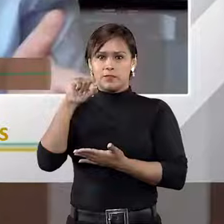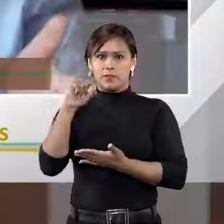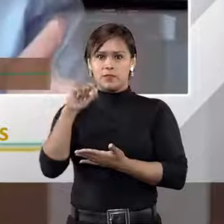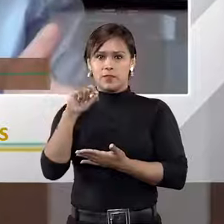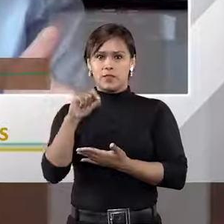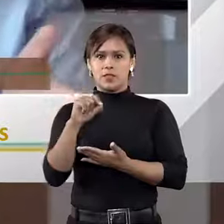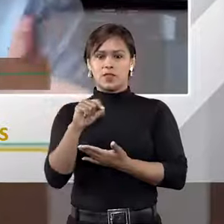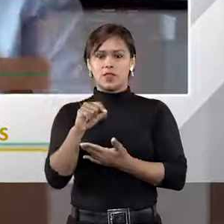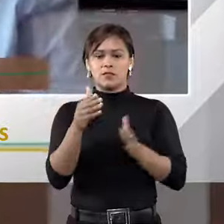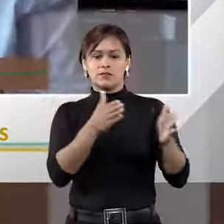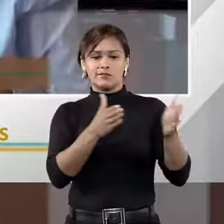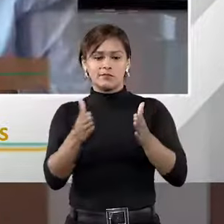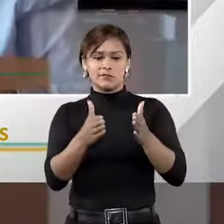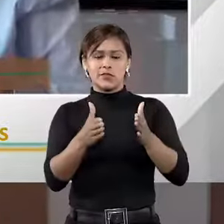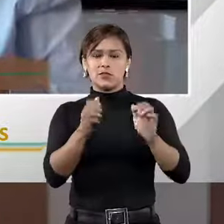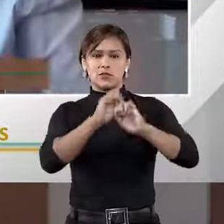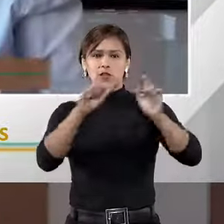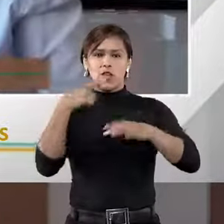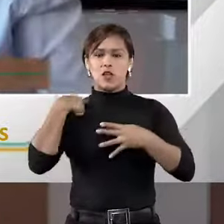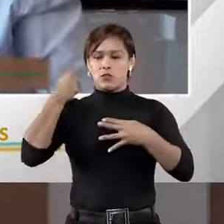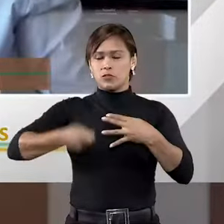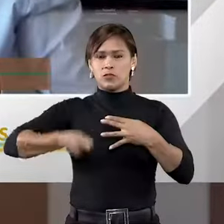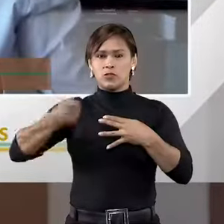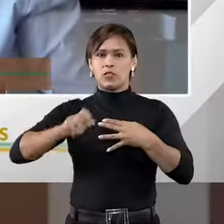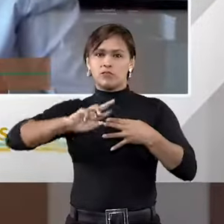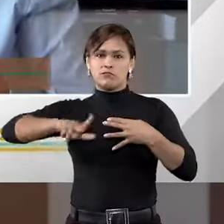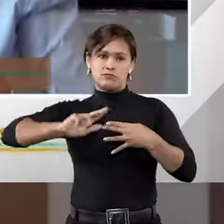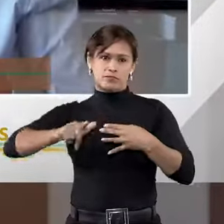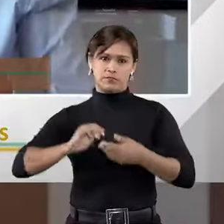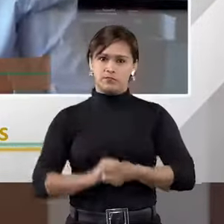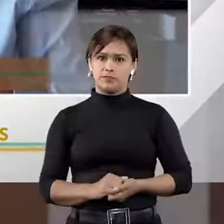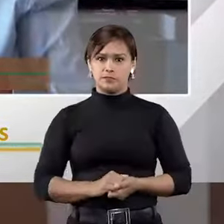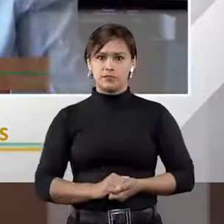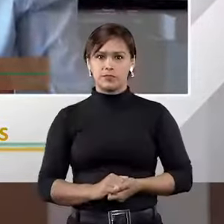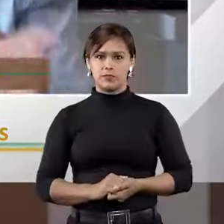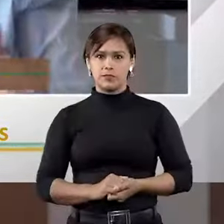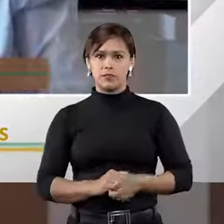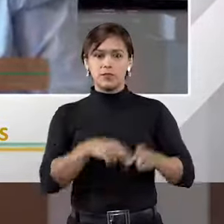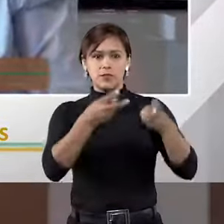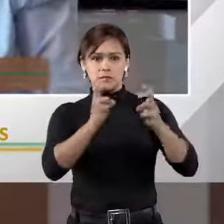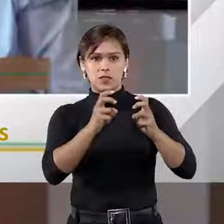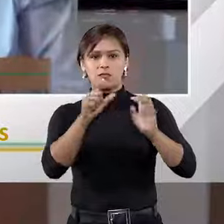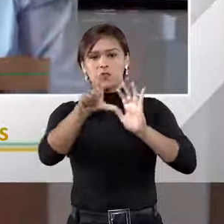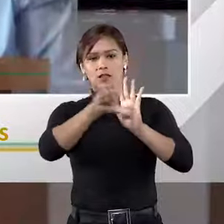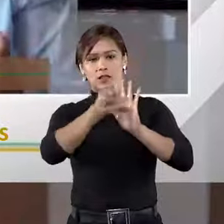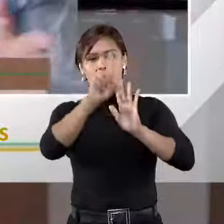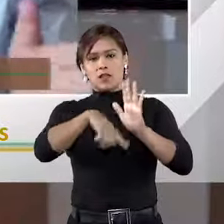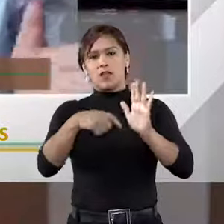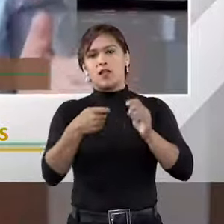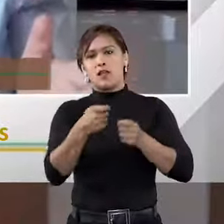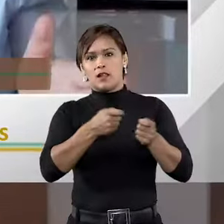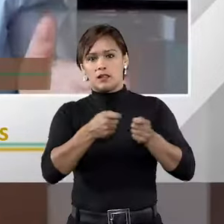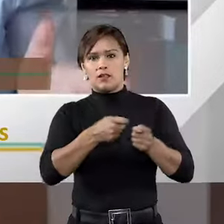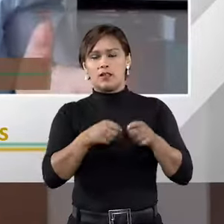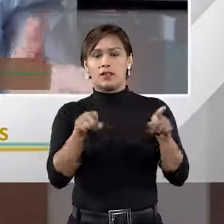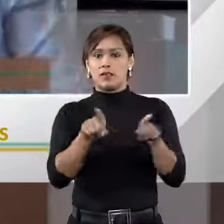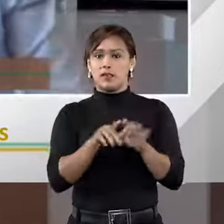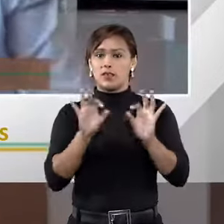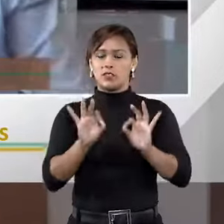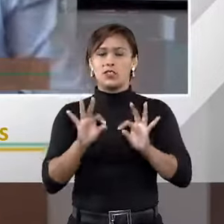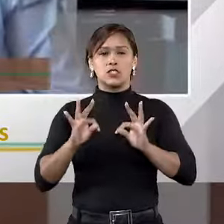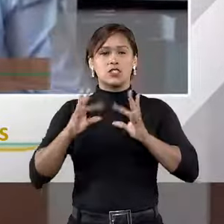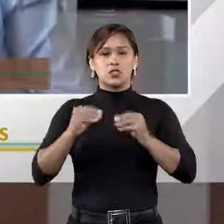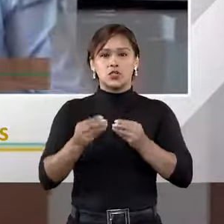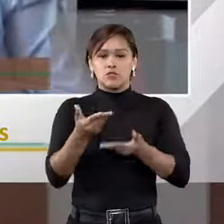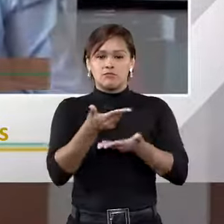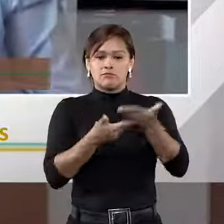Isso, você não tem previsão de dever de revelação para o juiz estatal. Veja, isso está na nossa lei de arbitragem. Isso tem tudo